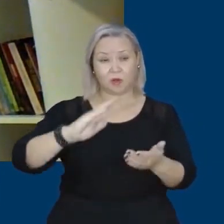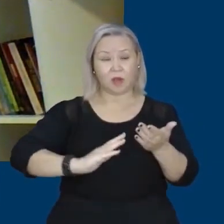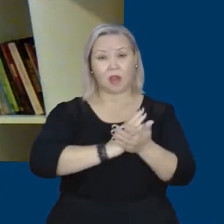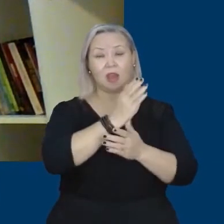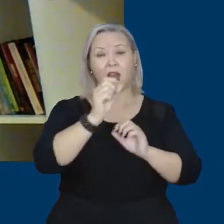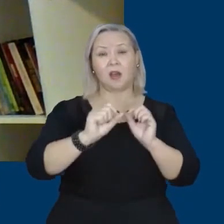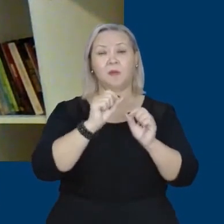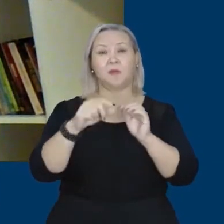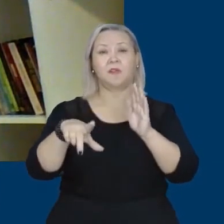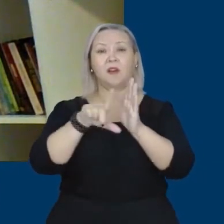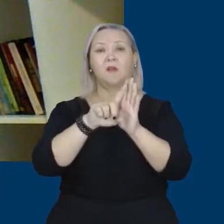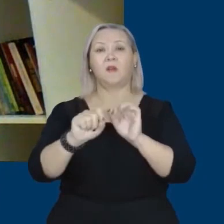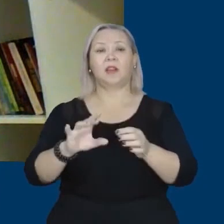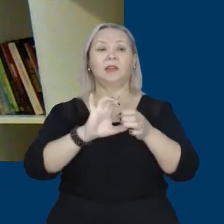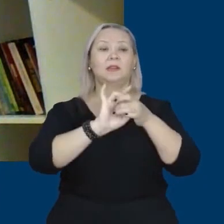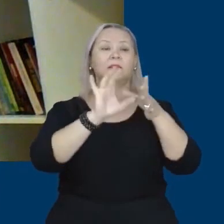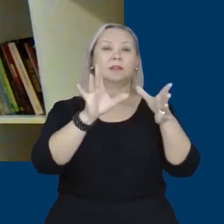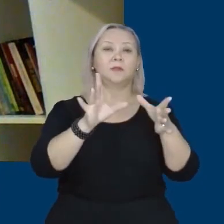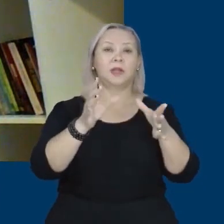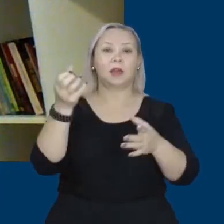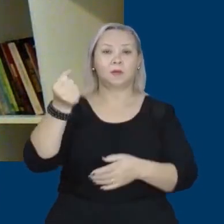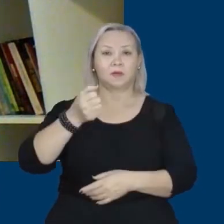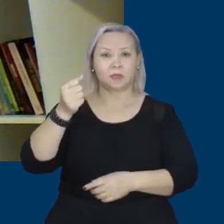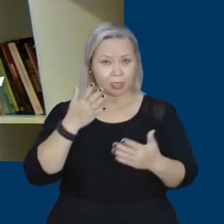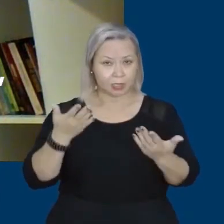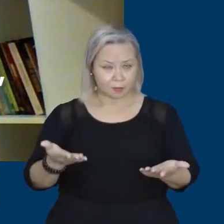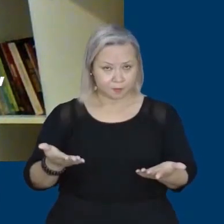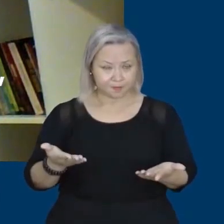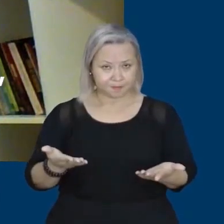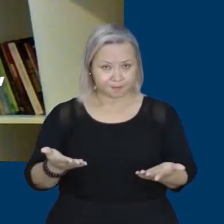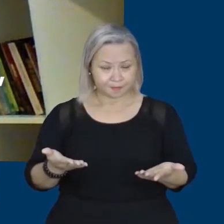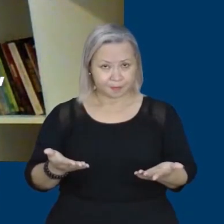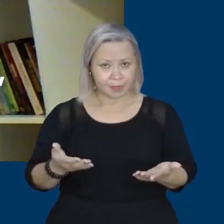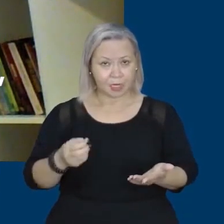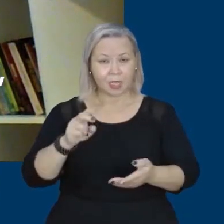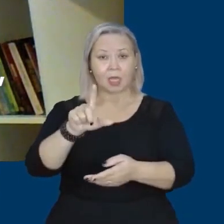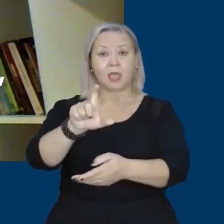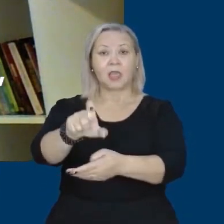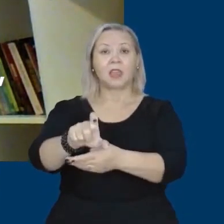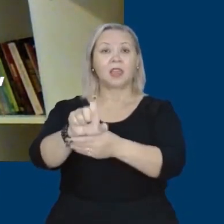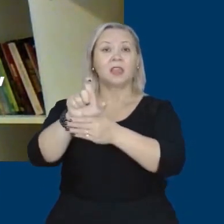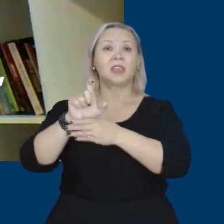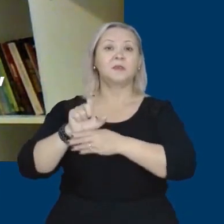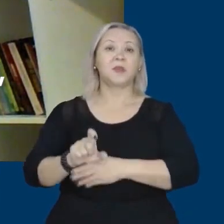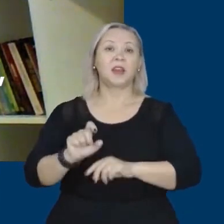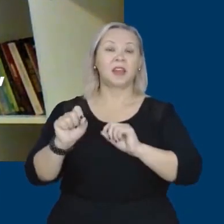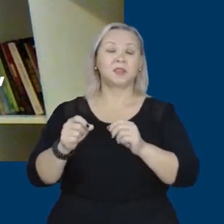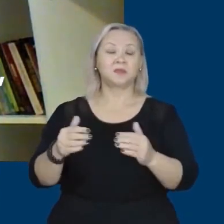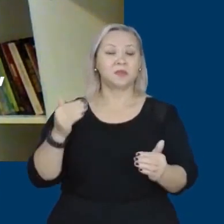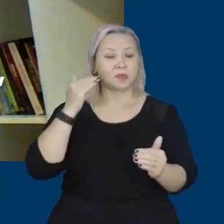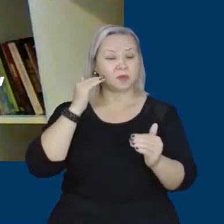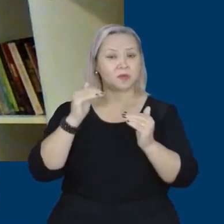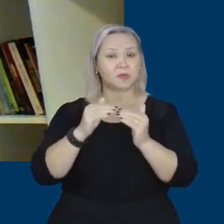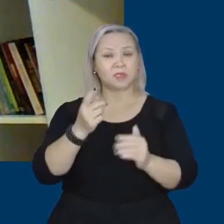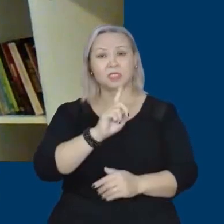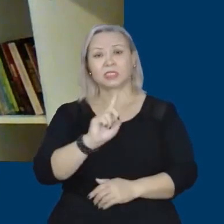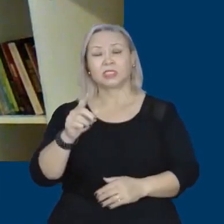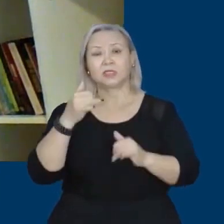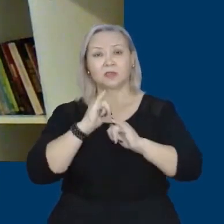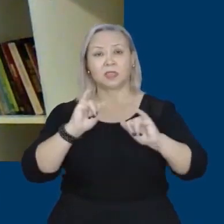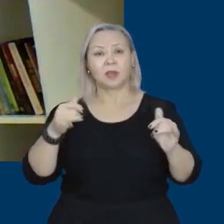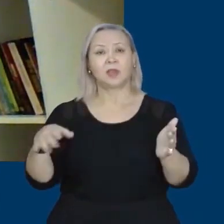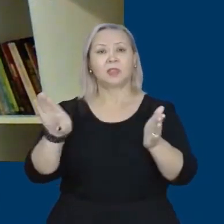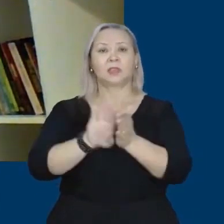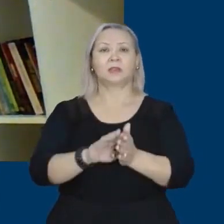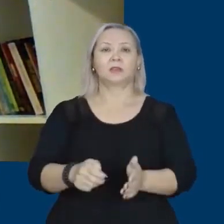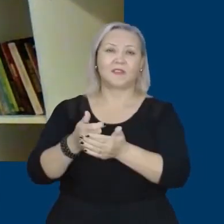medida que liberará para os beneficiários do Auxílio Brasil um empréstimo consignado que, conforme as últimas notícias, pode chegar a